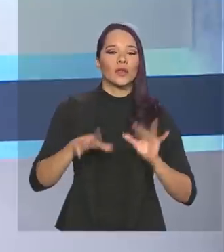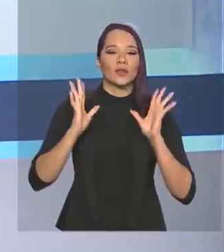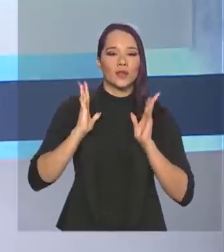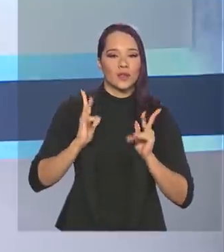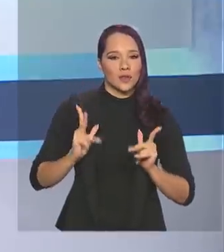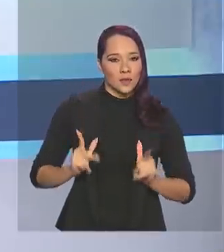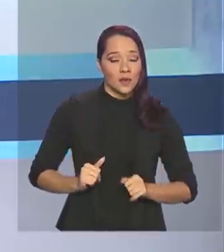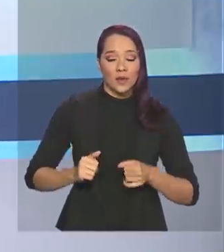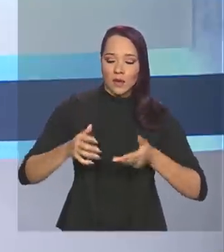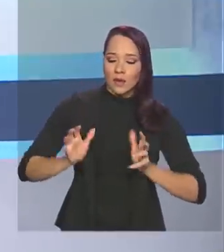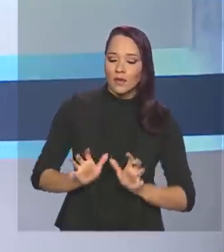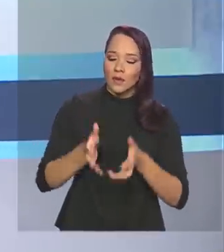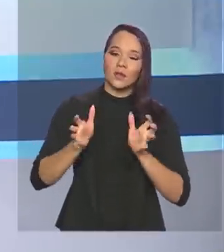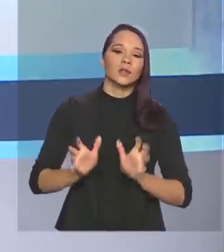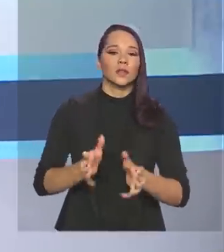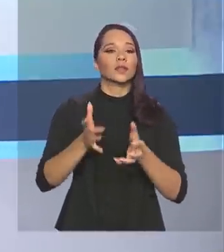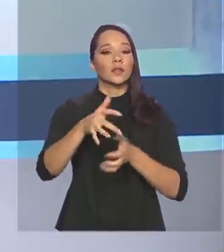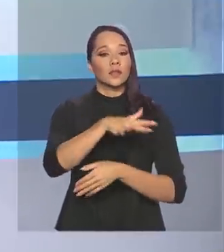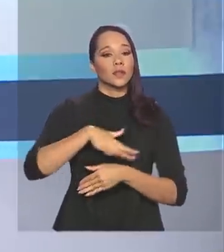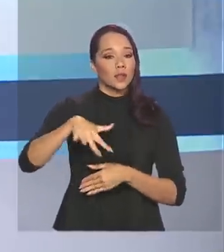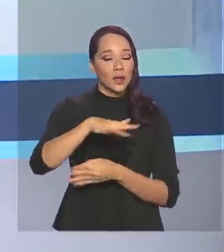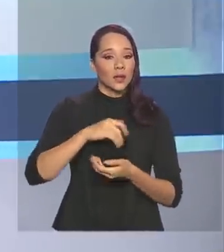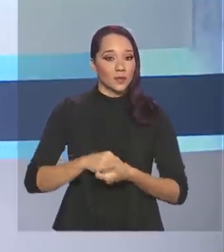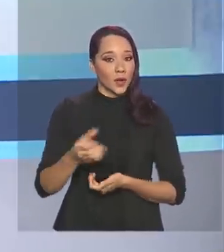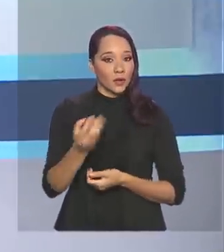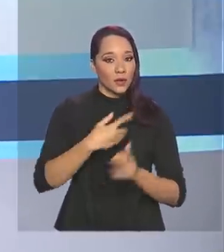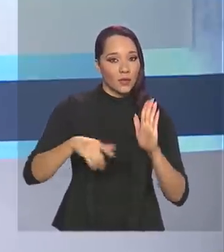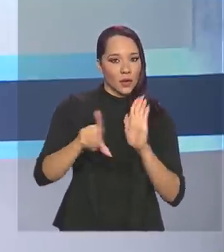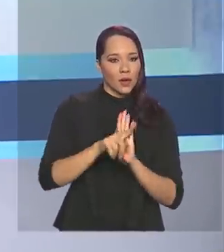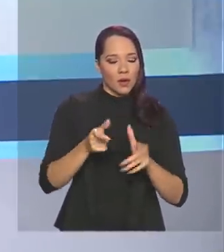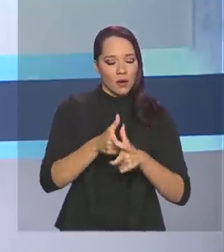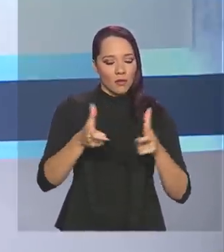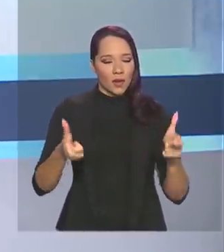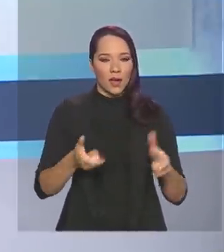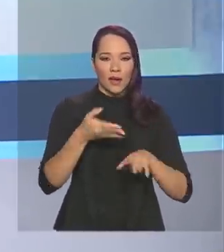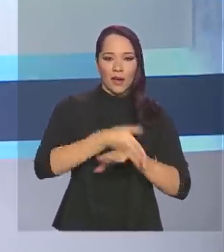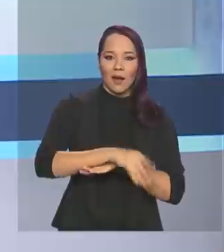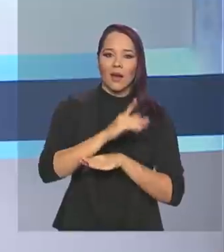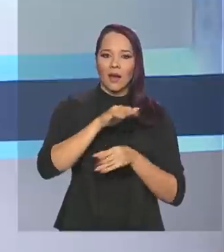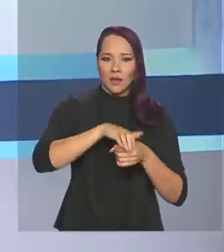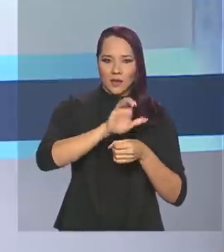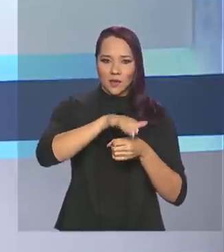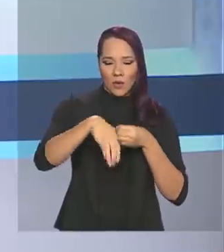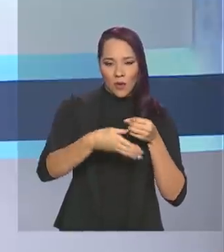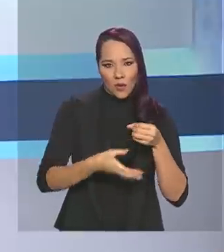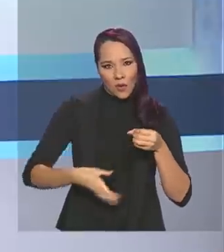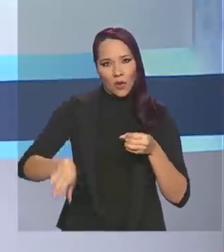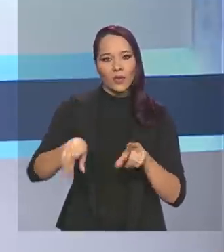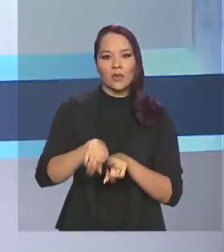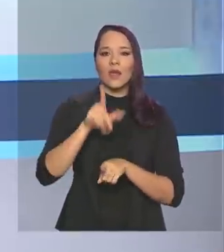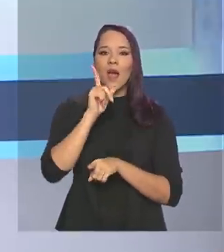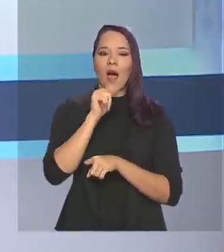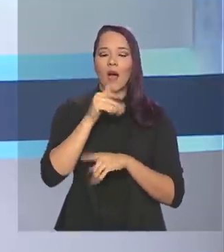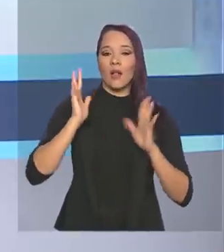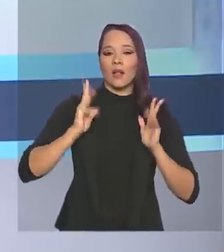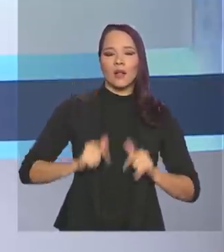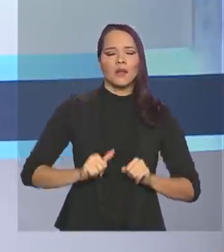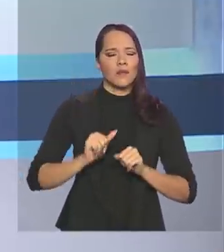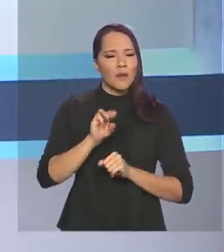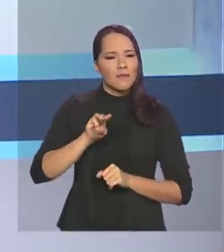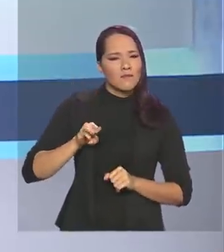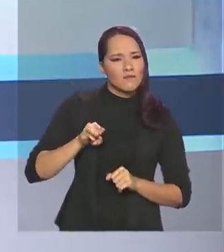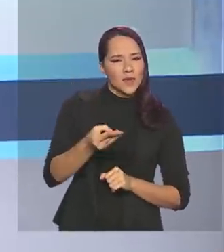facilitar investimentos no setor. A nova lei vai ampliar o acesso à rede de esgoto e água tratada a milhões de